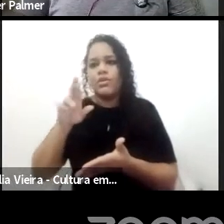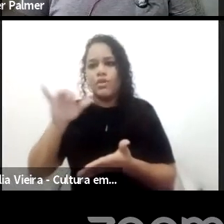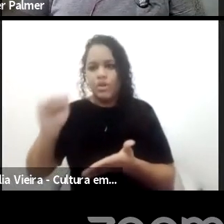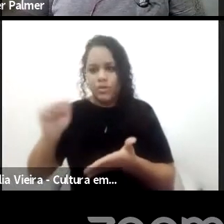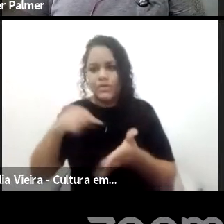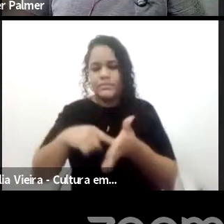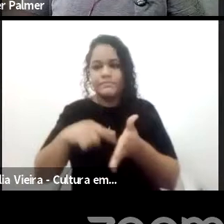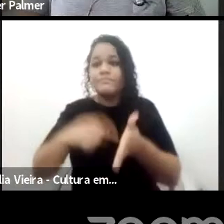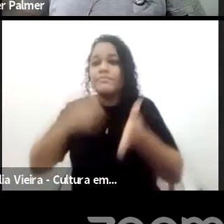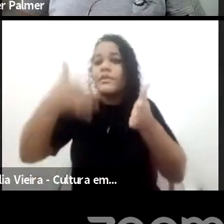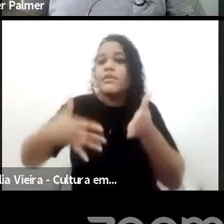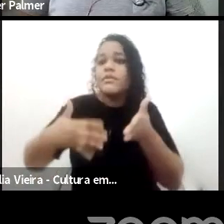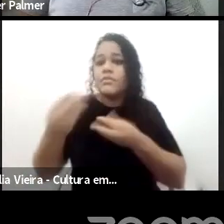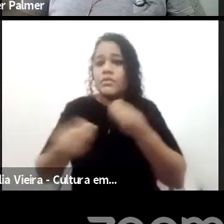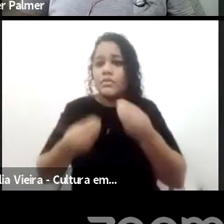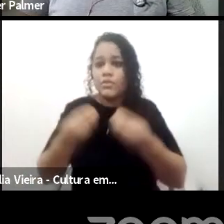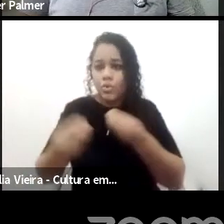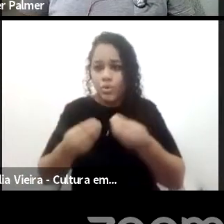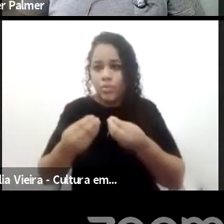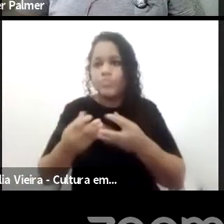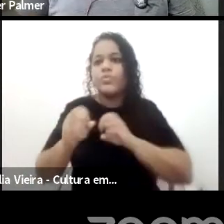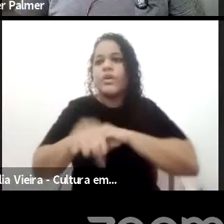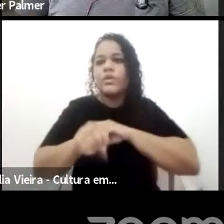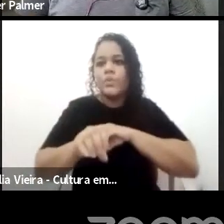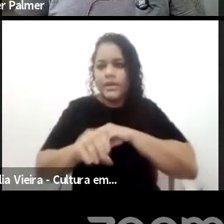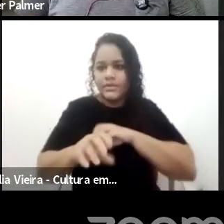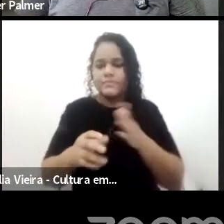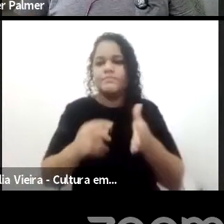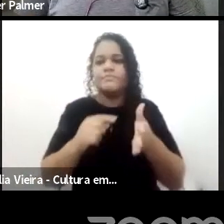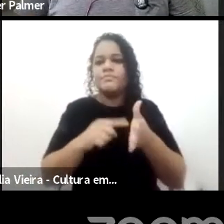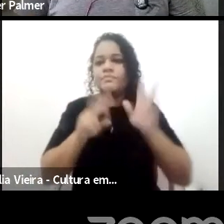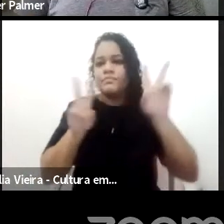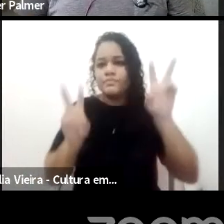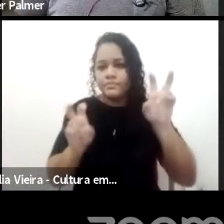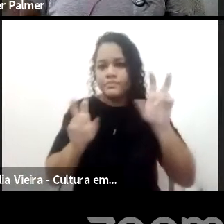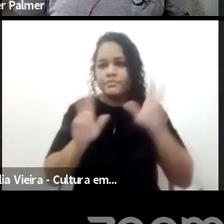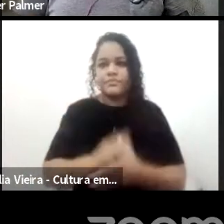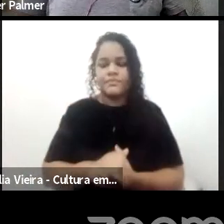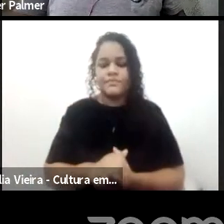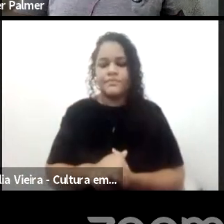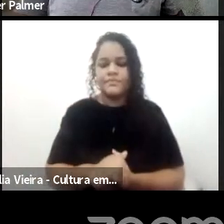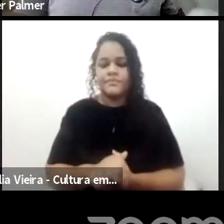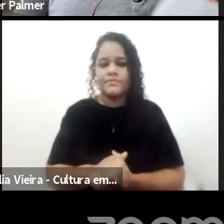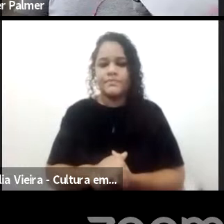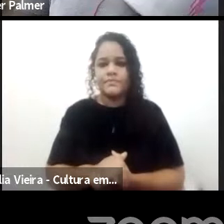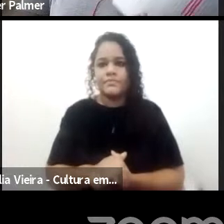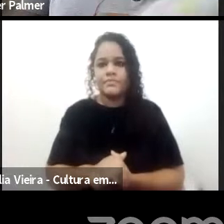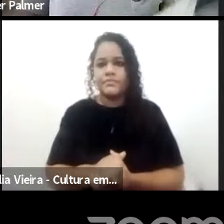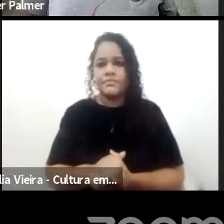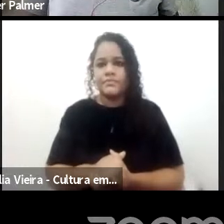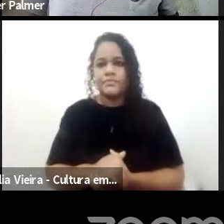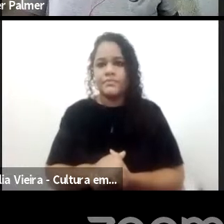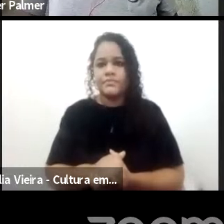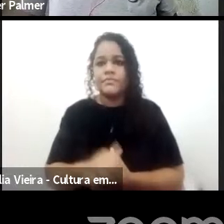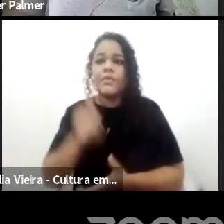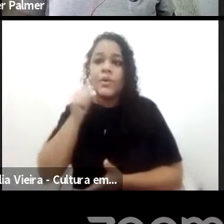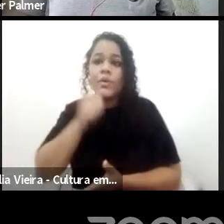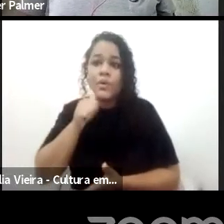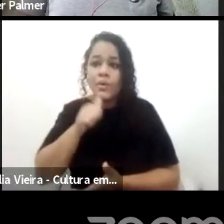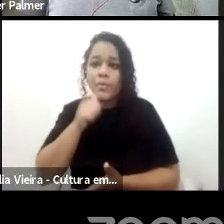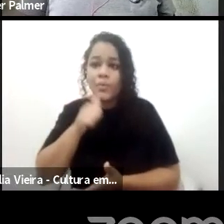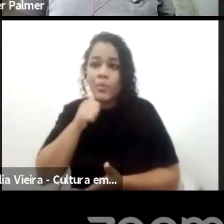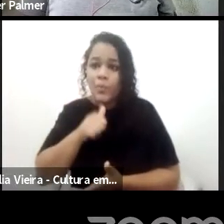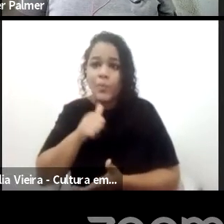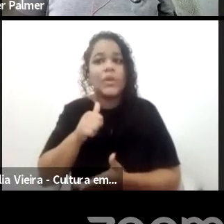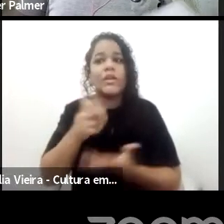como deve ser a educação. Então, abre aspas. aquelas, porém, que não aspiram à vida dos cláusulos,